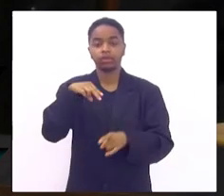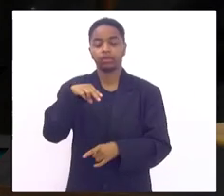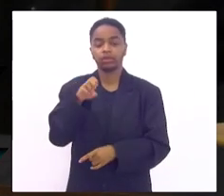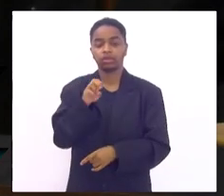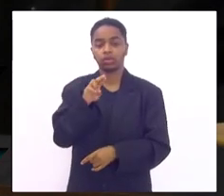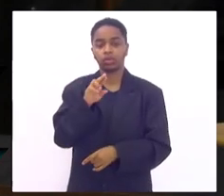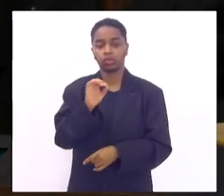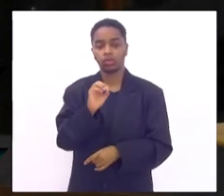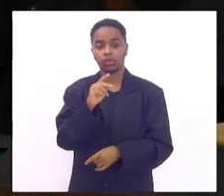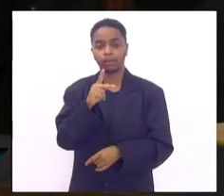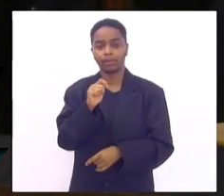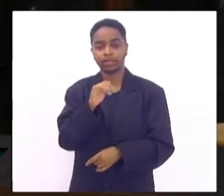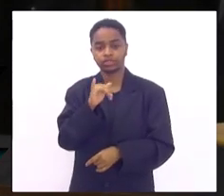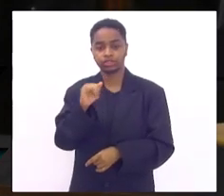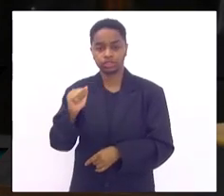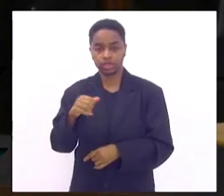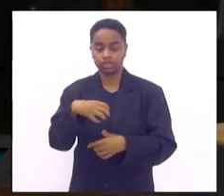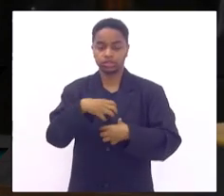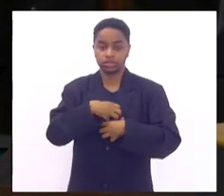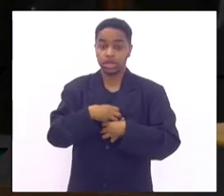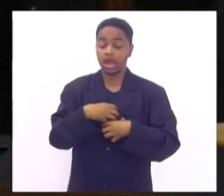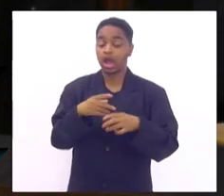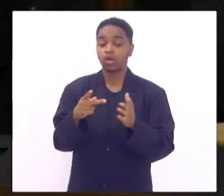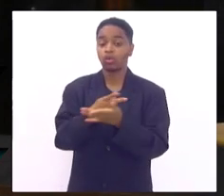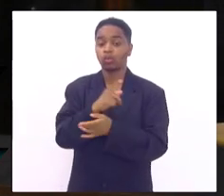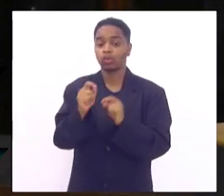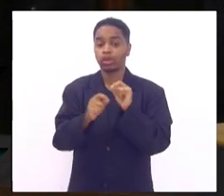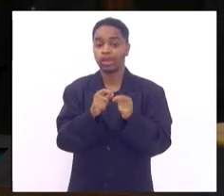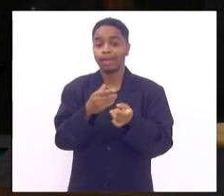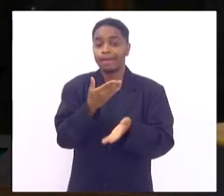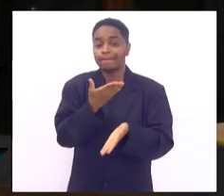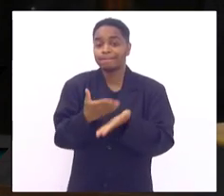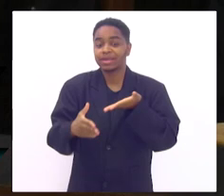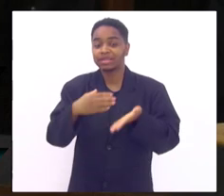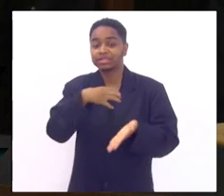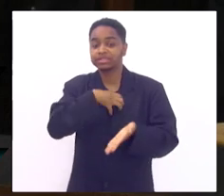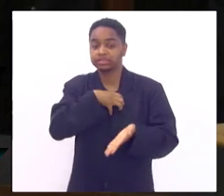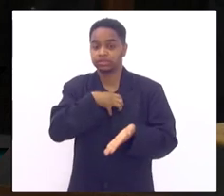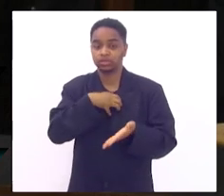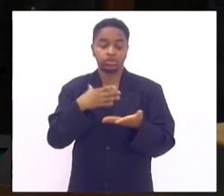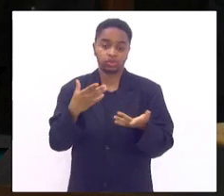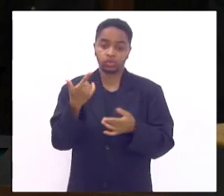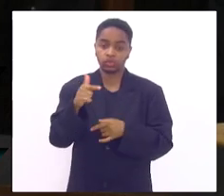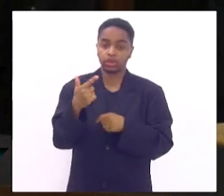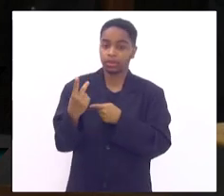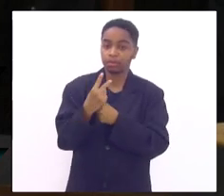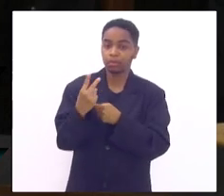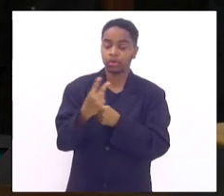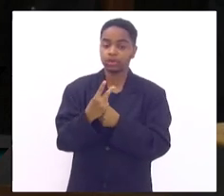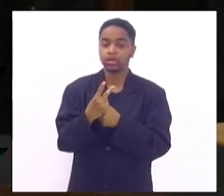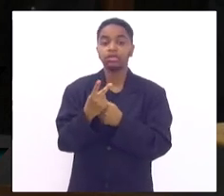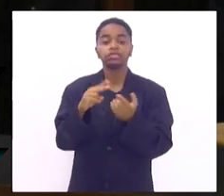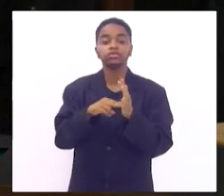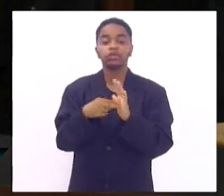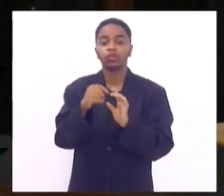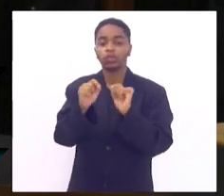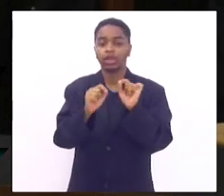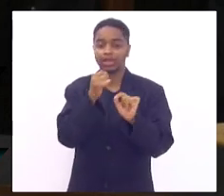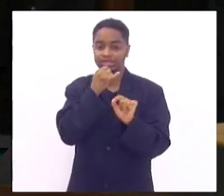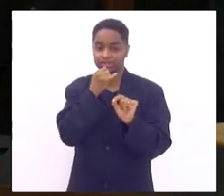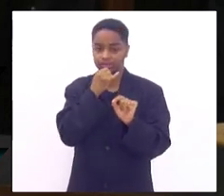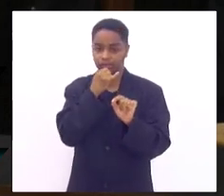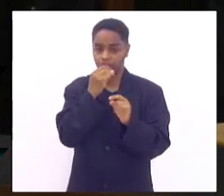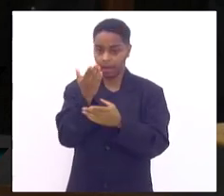sensitiva ela vai causar o que? a perda da sensibilidade protetora o é isso? quando a gente coloca